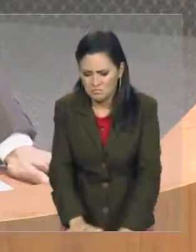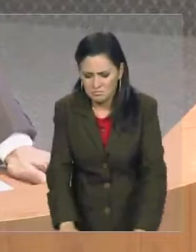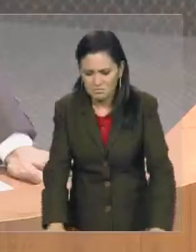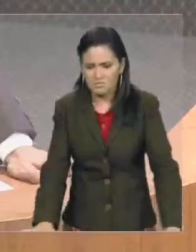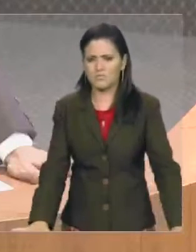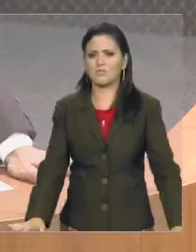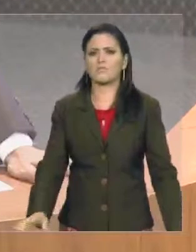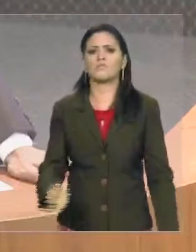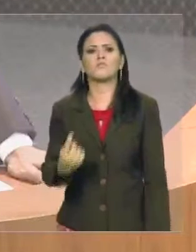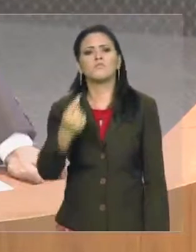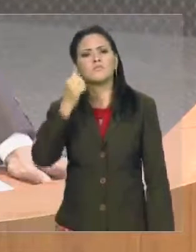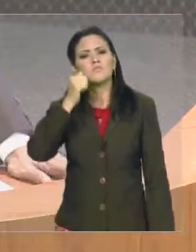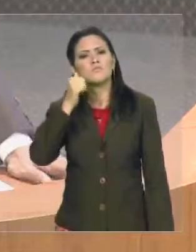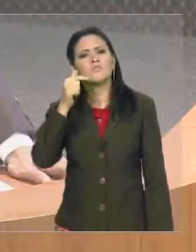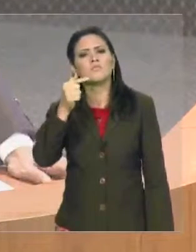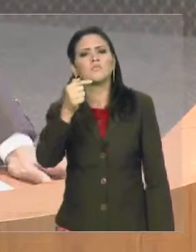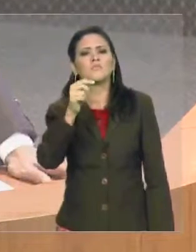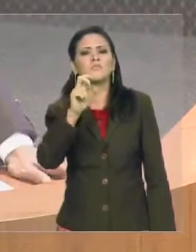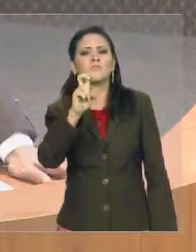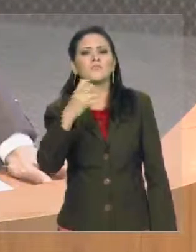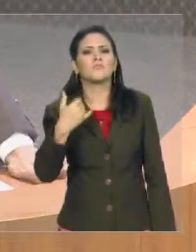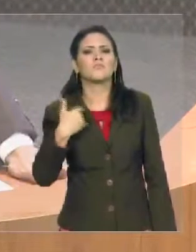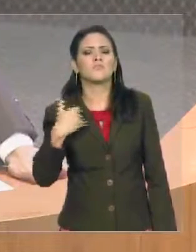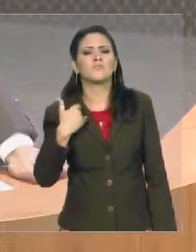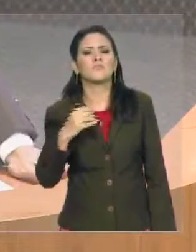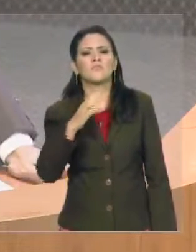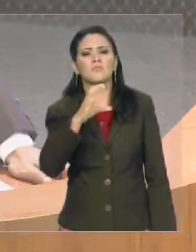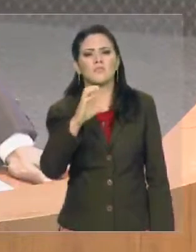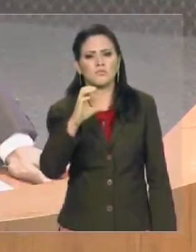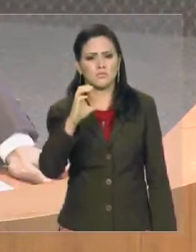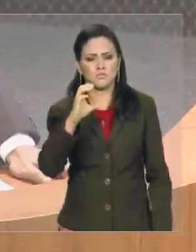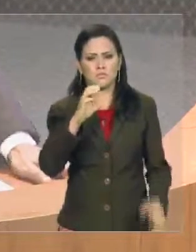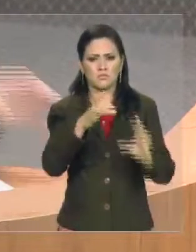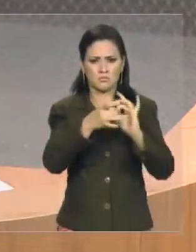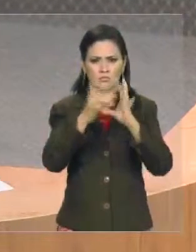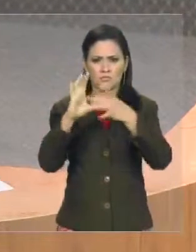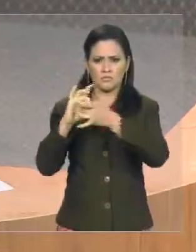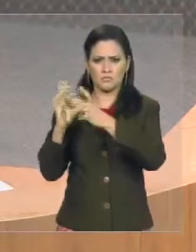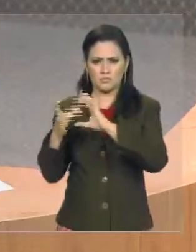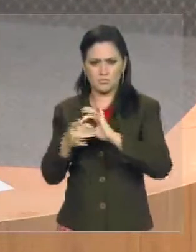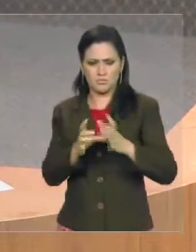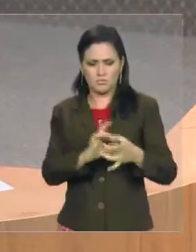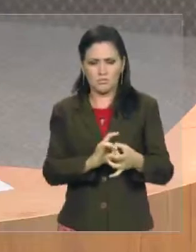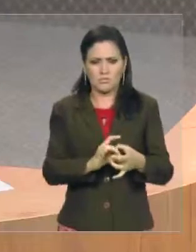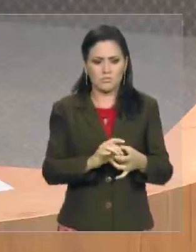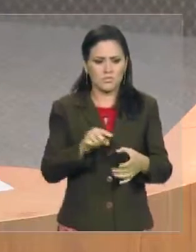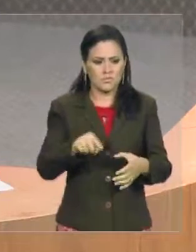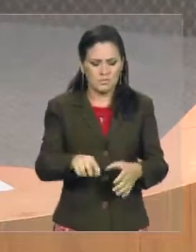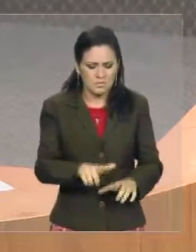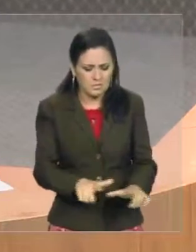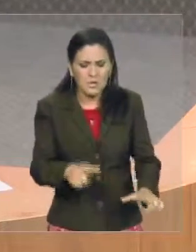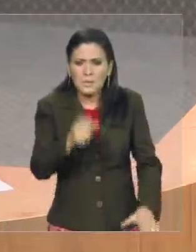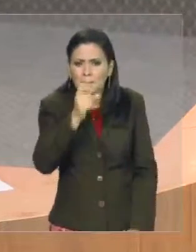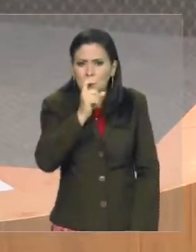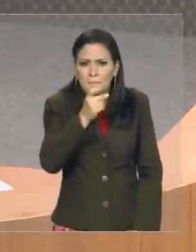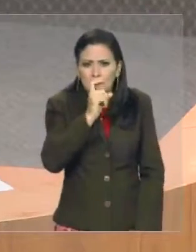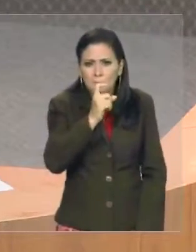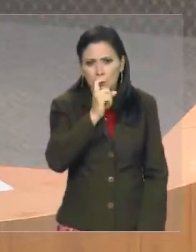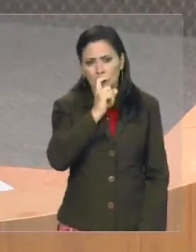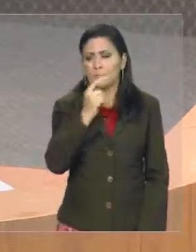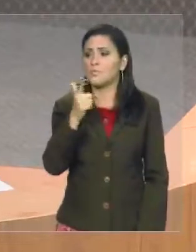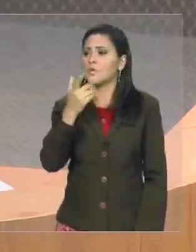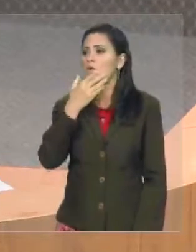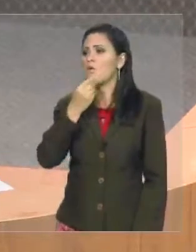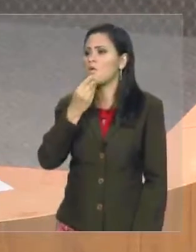uma outra senhora de 75 anos, da cidade olímpica, deitada no chão frio, uma outra senhora de